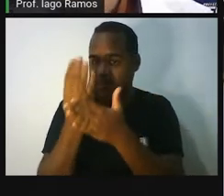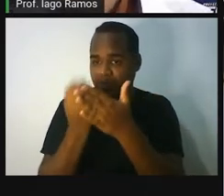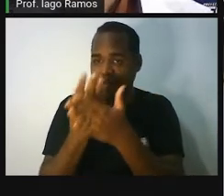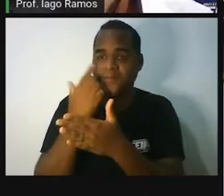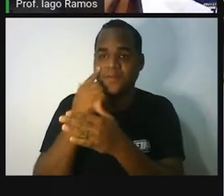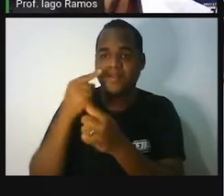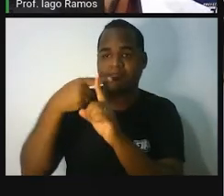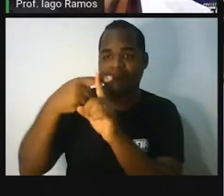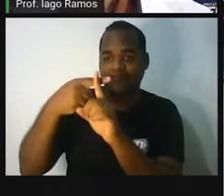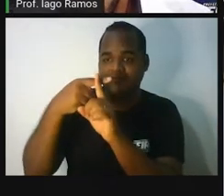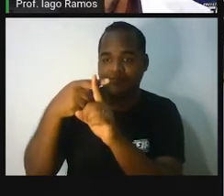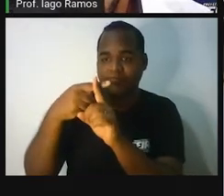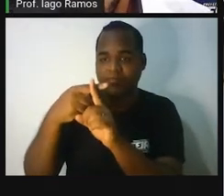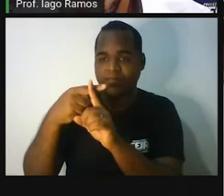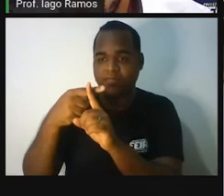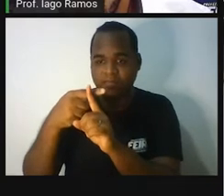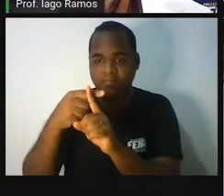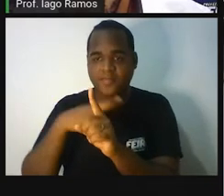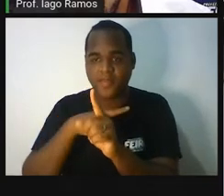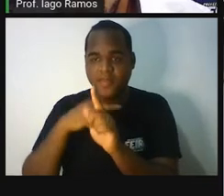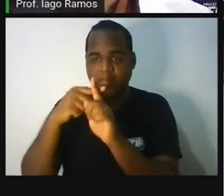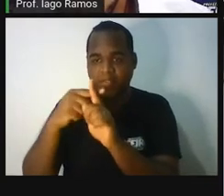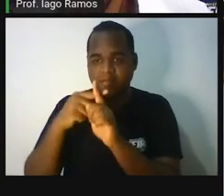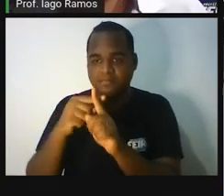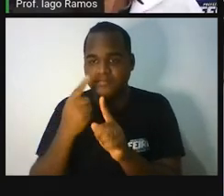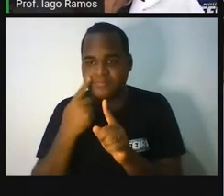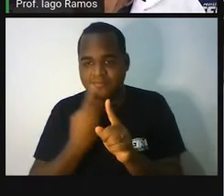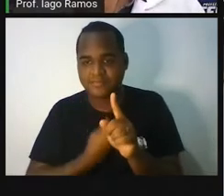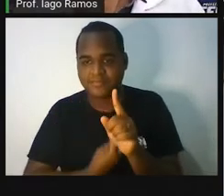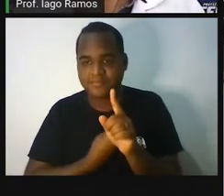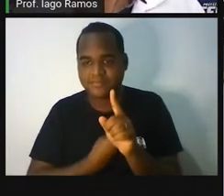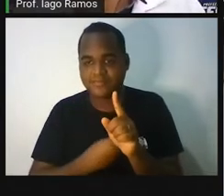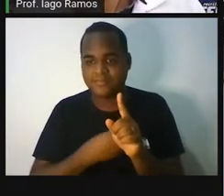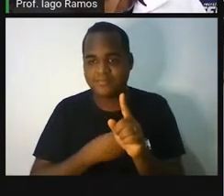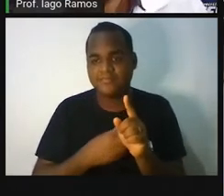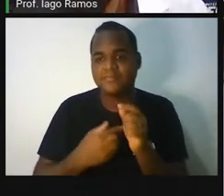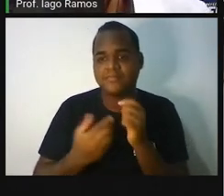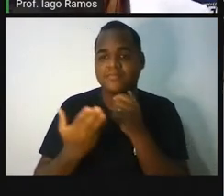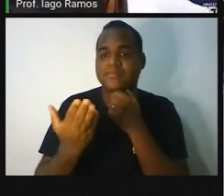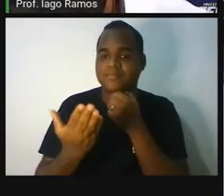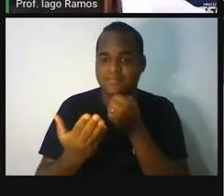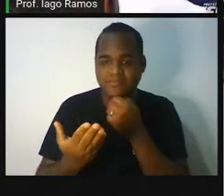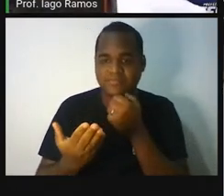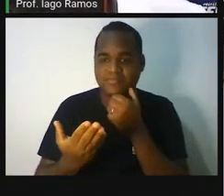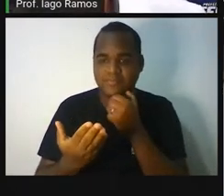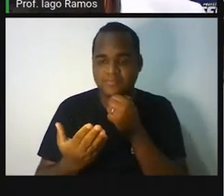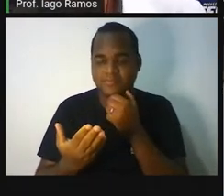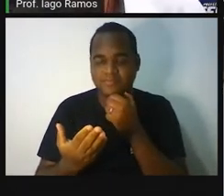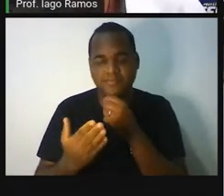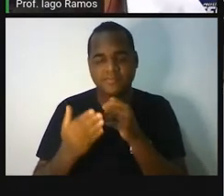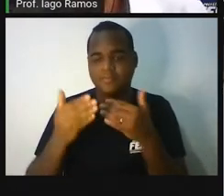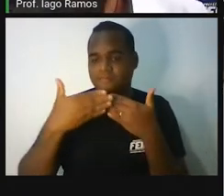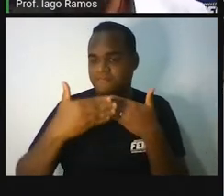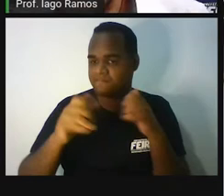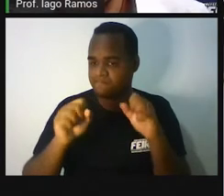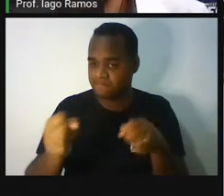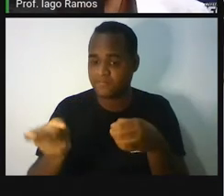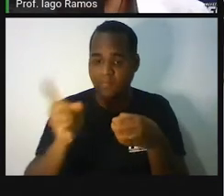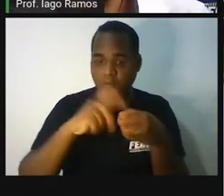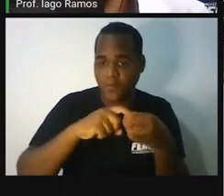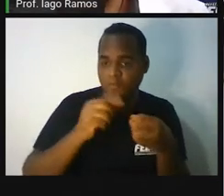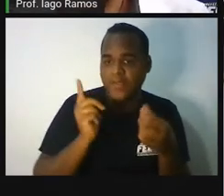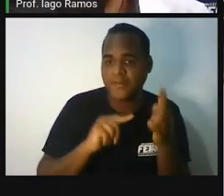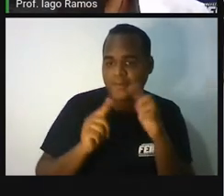no Mais Info? Vou clicar ali no Mais Info para ver o que aparece. Hum. Ó. Para avançar ou voltar uma